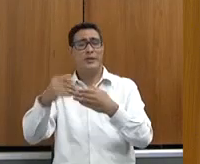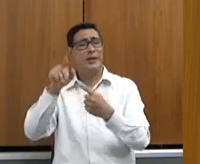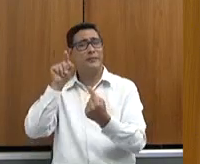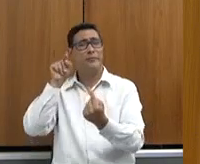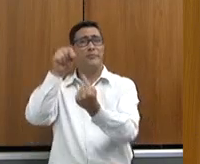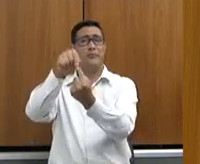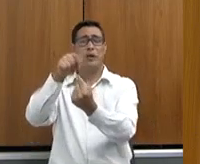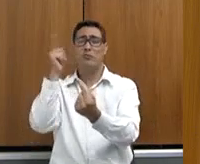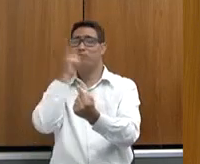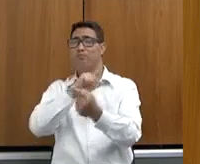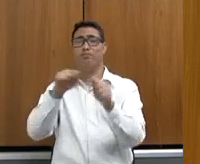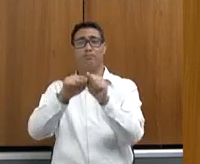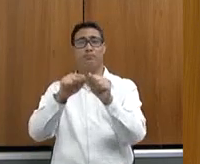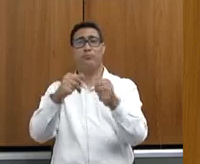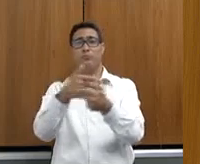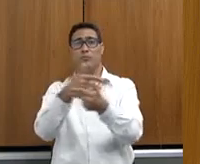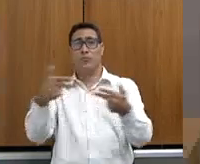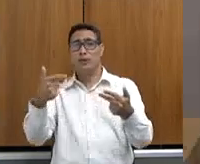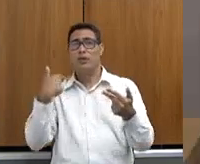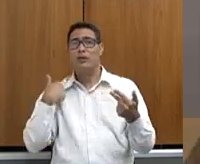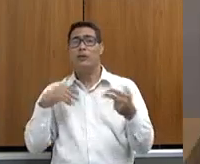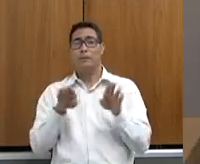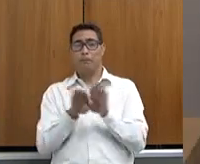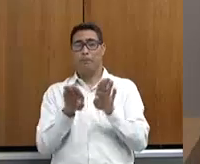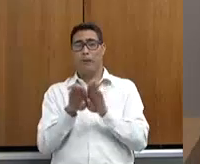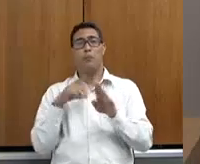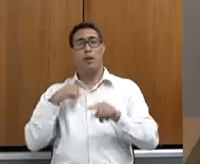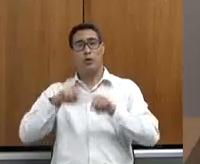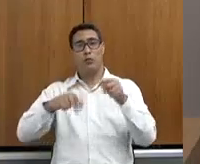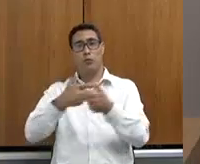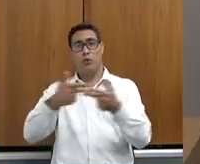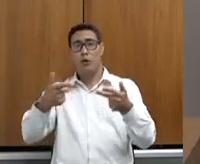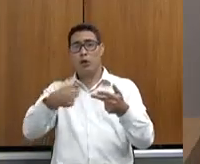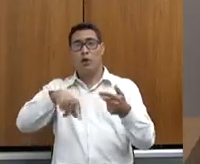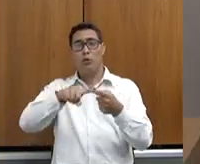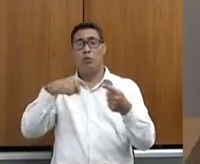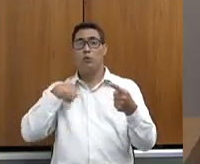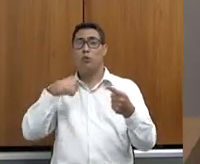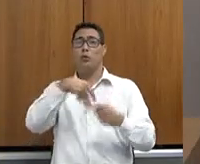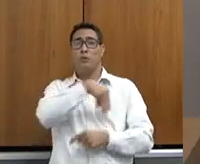ponta, você tem o recurso, o Ministério de Defesa do Consumidor,